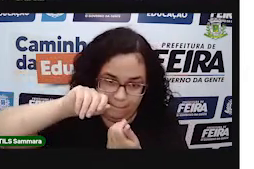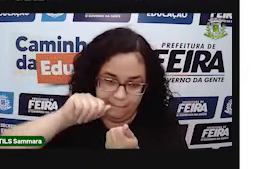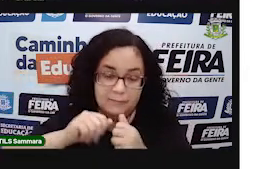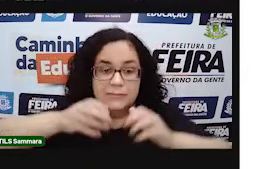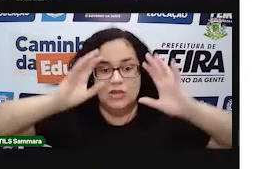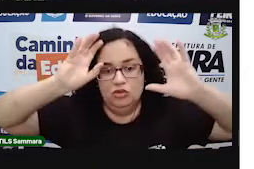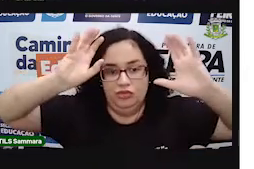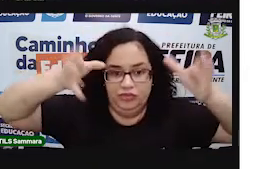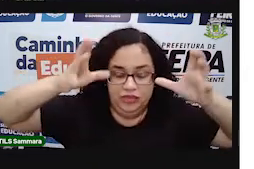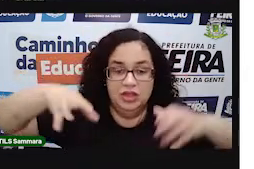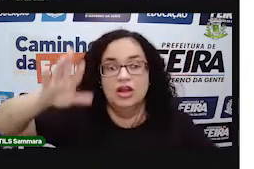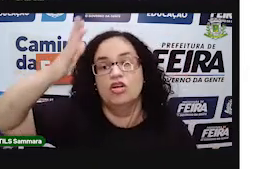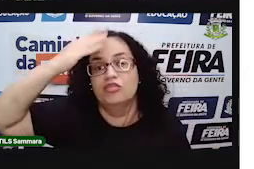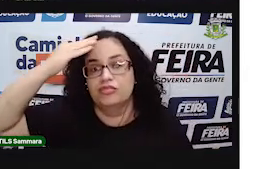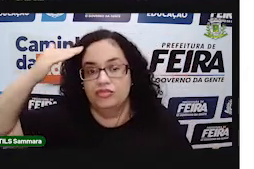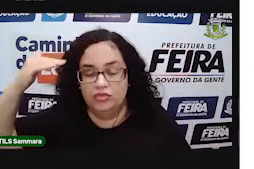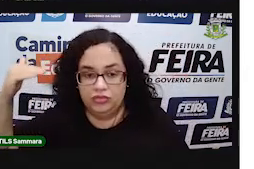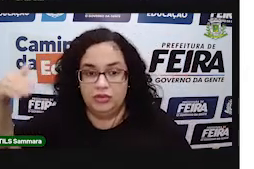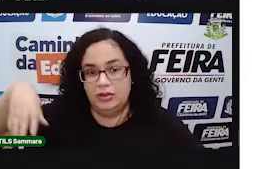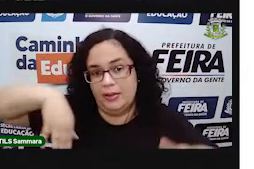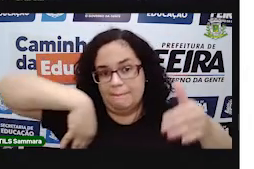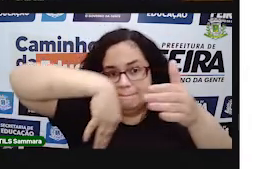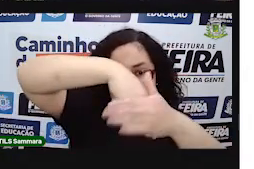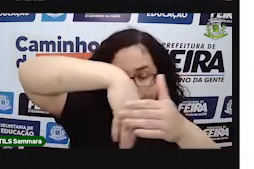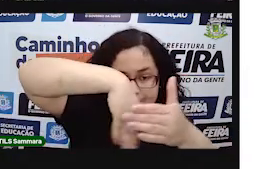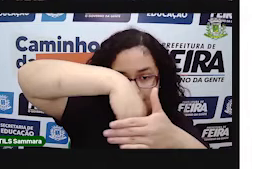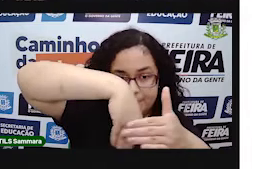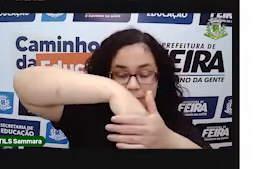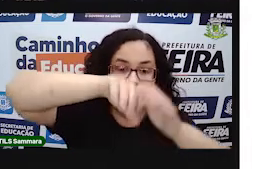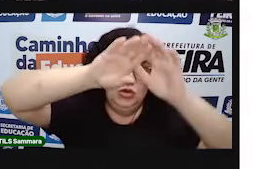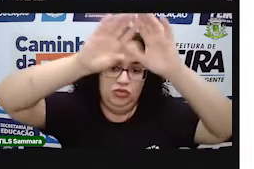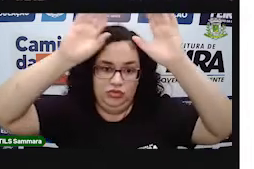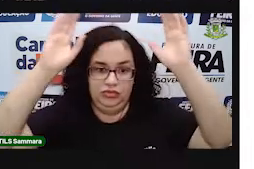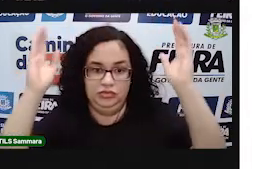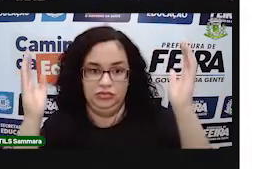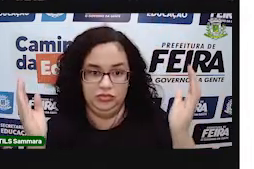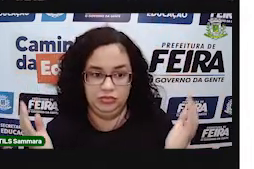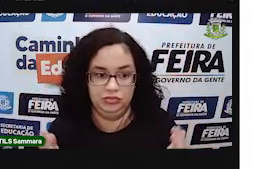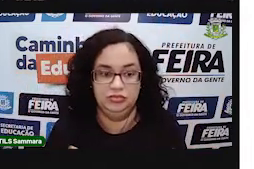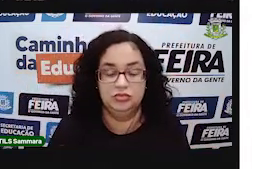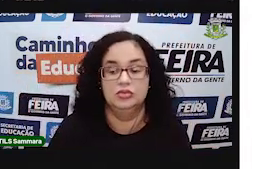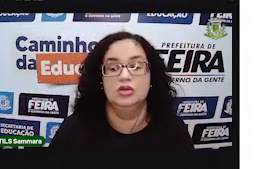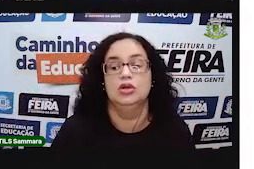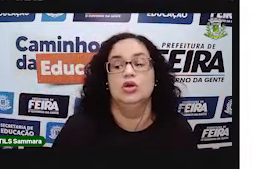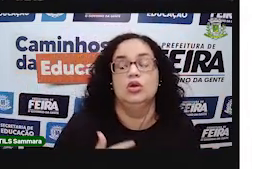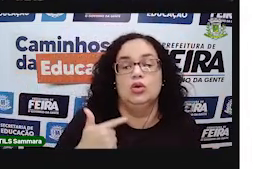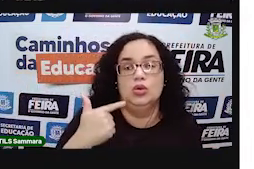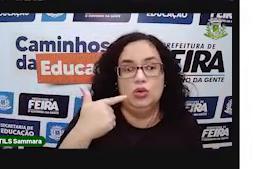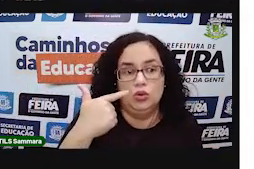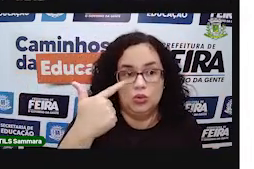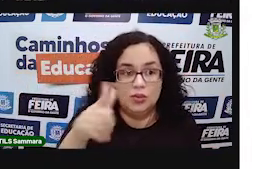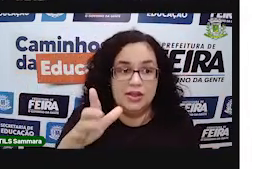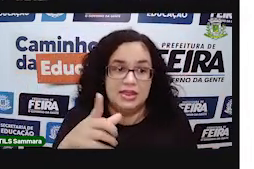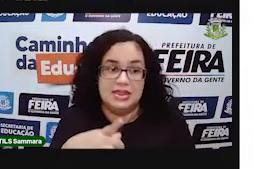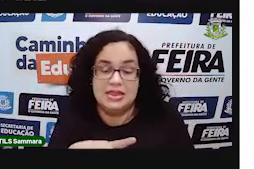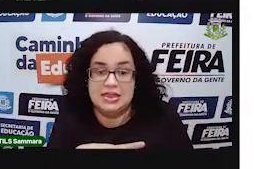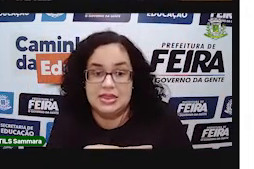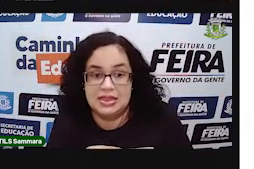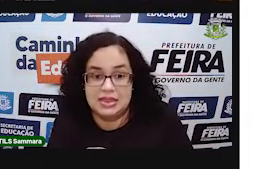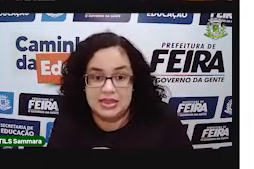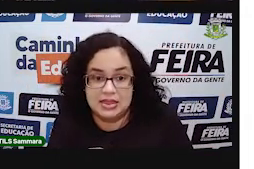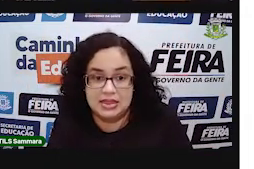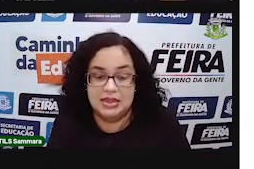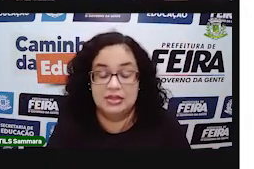A nossa bola, a famosa bola de futebol. Os corpos redondos. Já do outro lado, nós temos